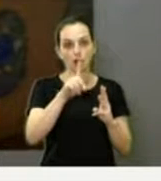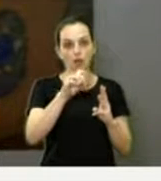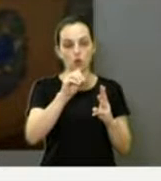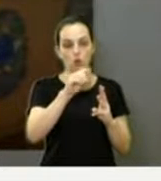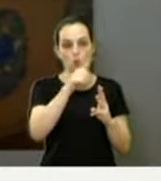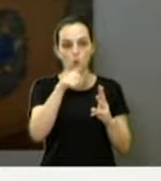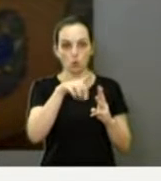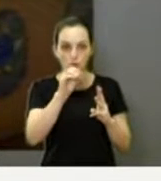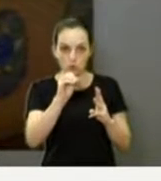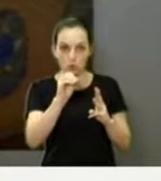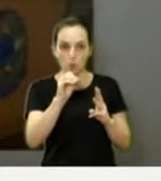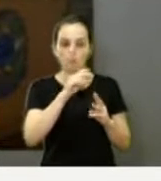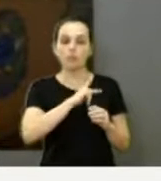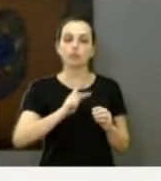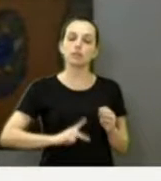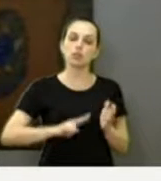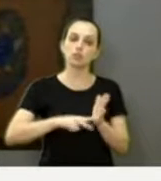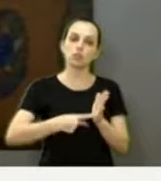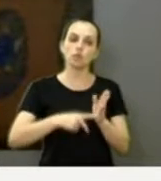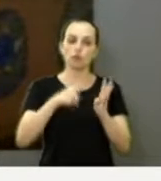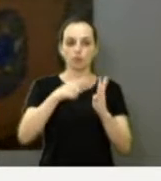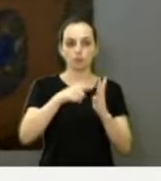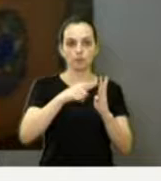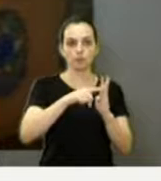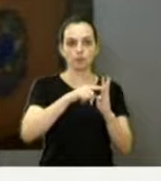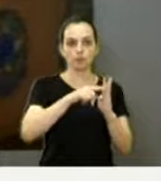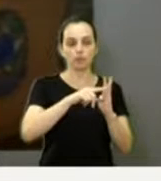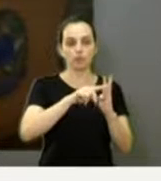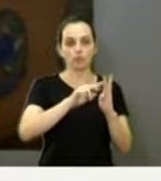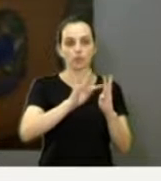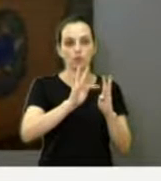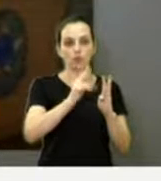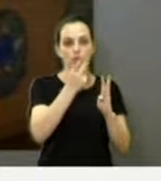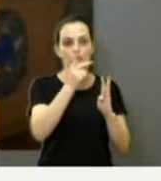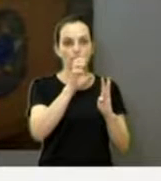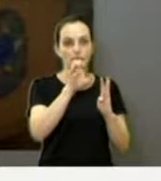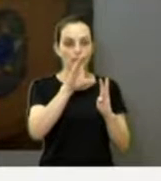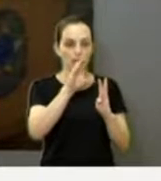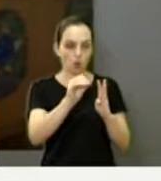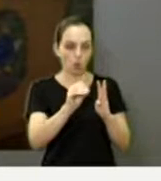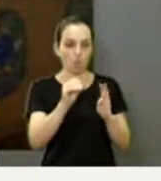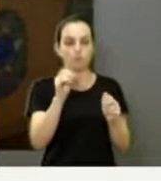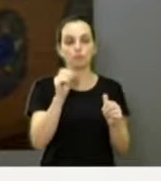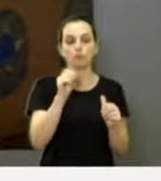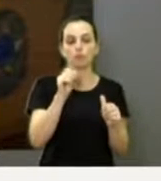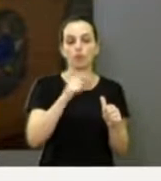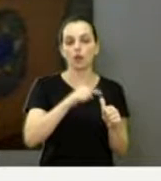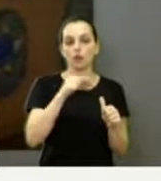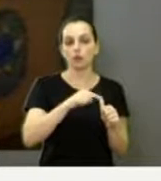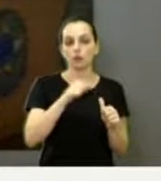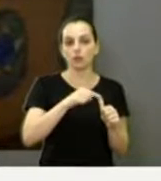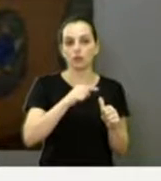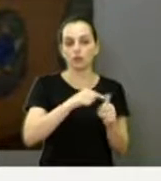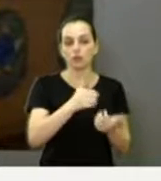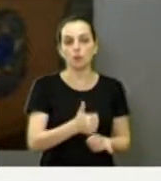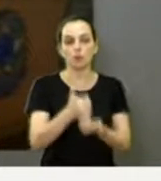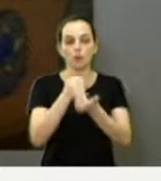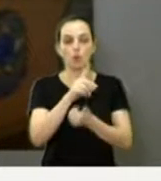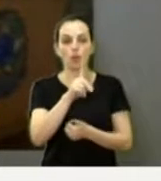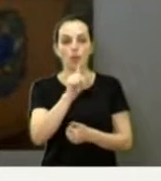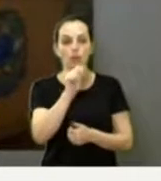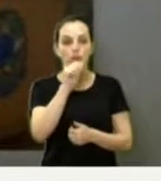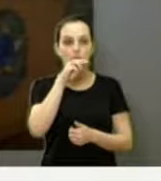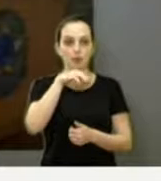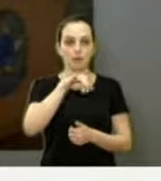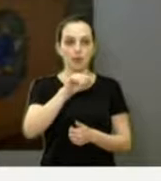dos Senhores, Théo Brastifich, presidente de Abatur, o vice-prefeito Damiano Neto,